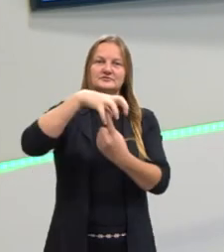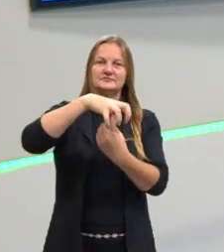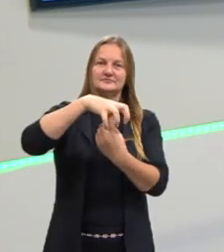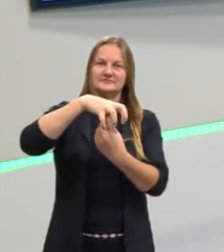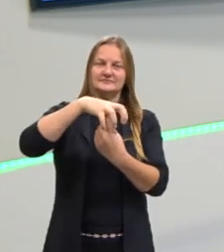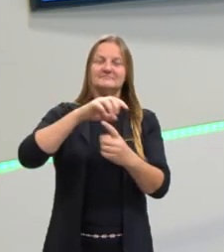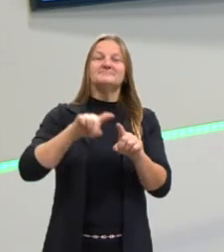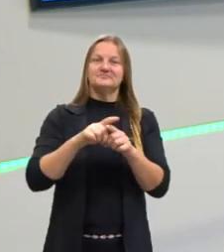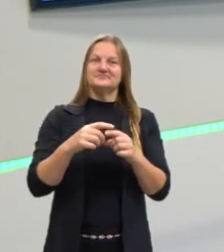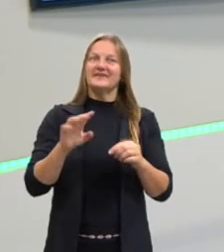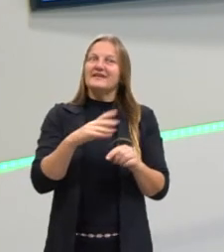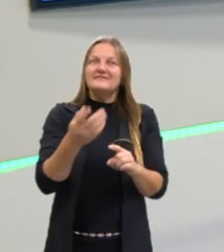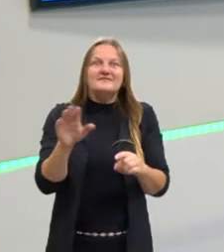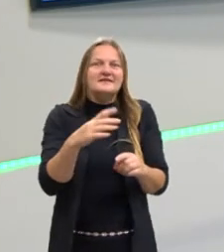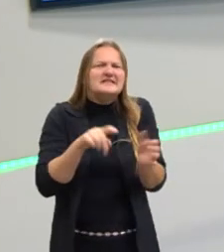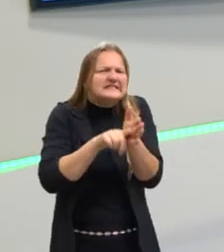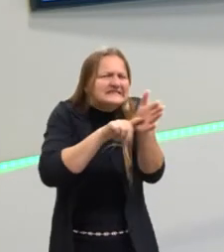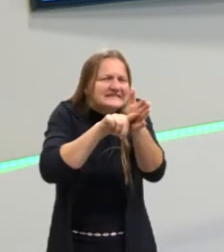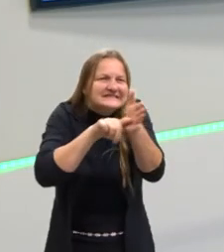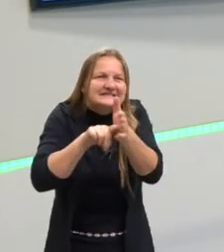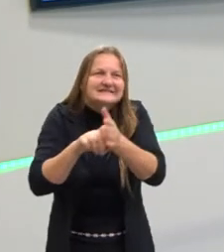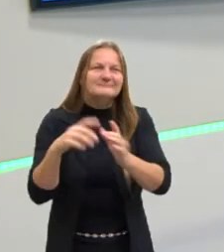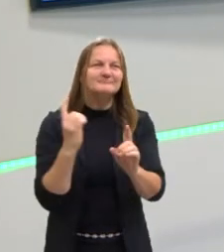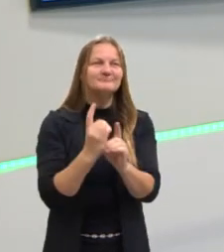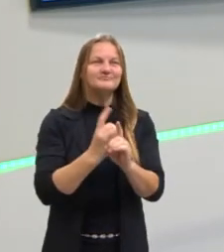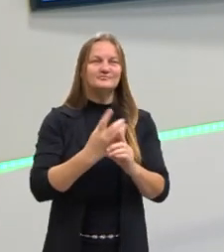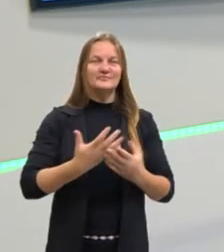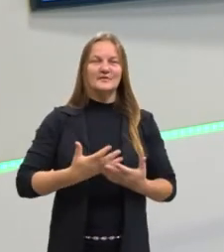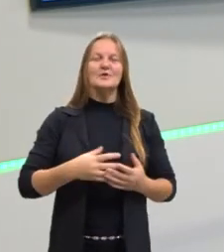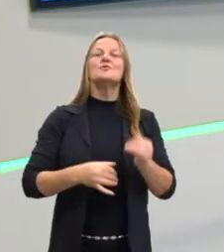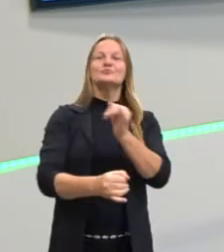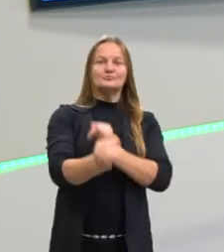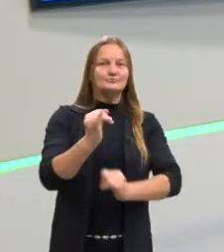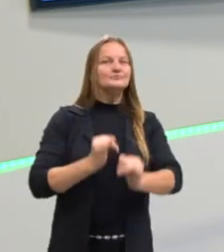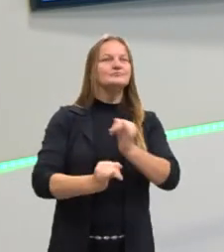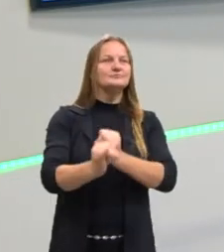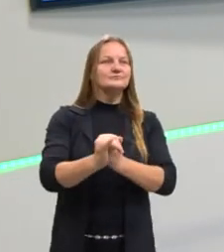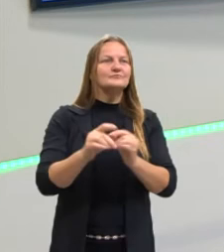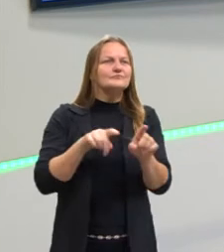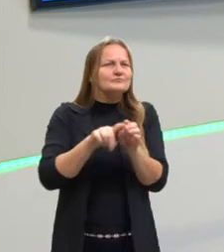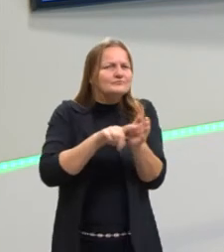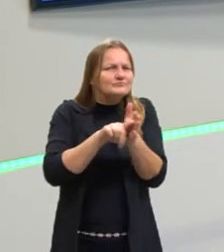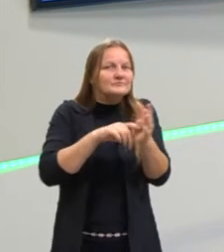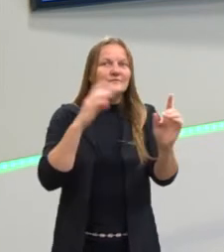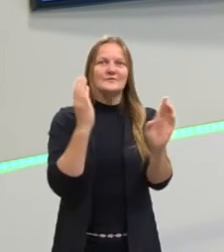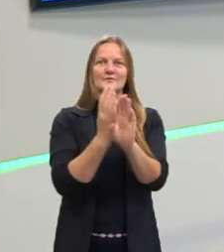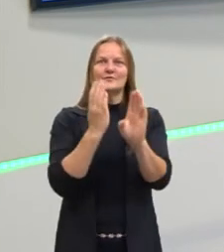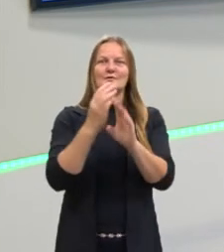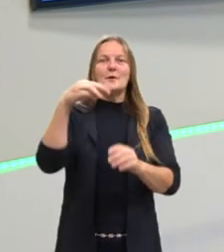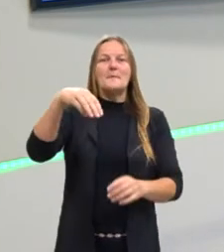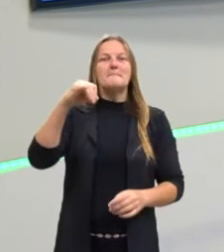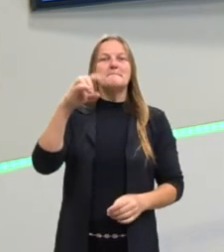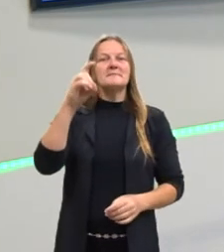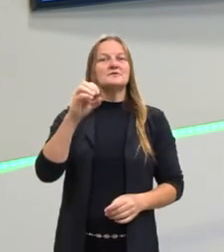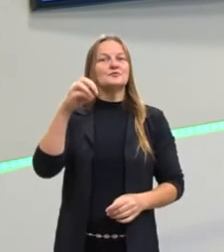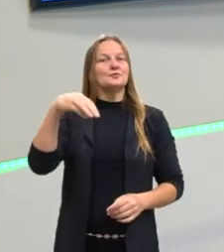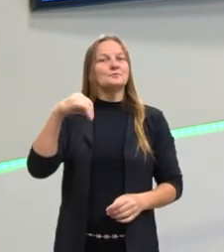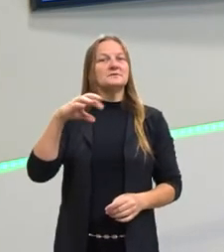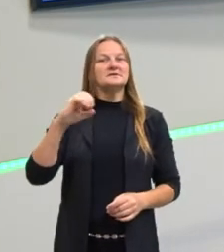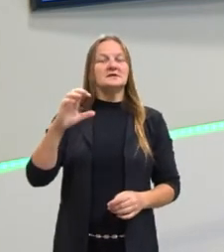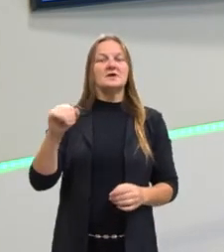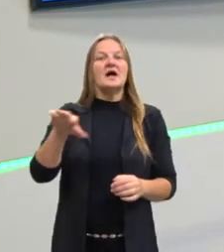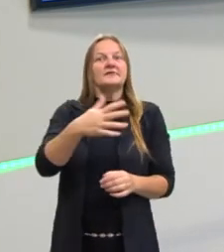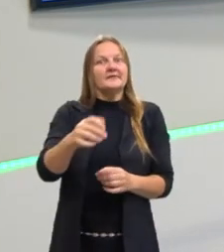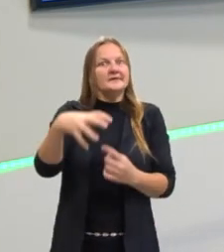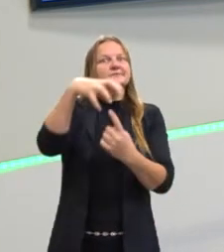podem até encontrar ali em livros, ou até mesmo na internet, pesquisando, vocês podem encontrar os mixomisetas dentro do